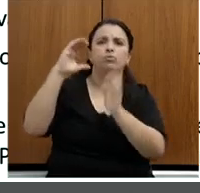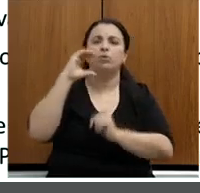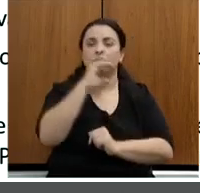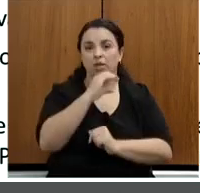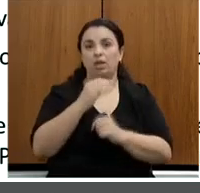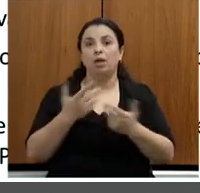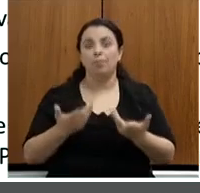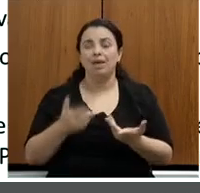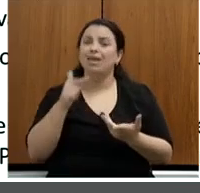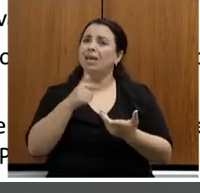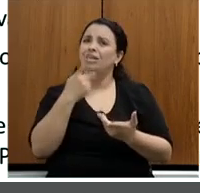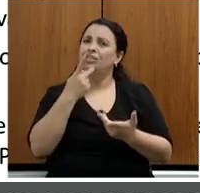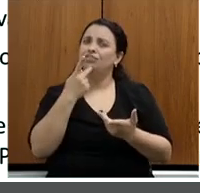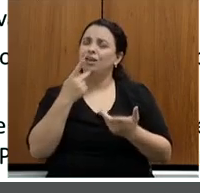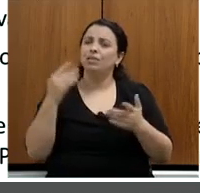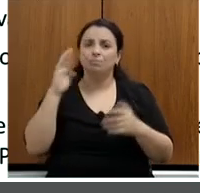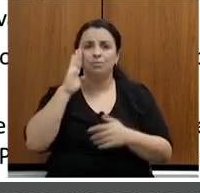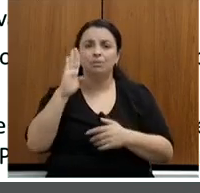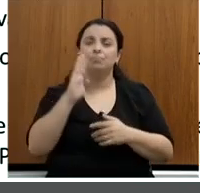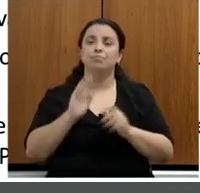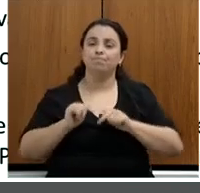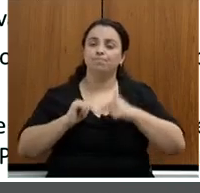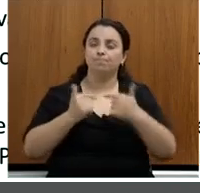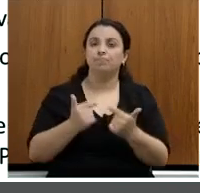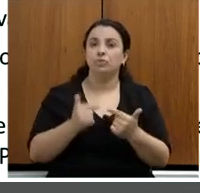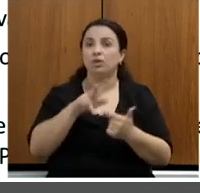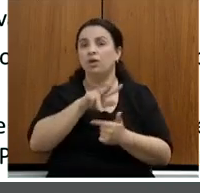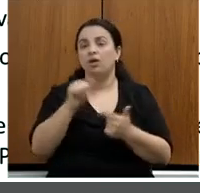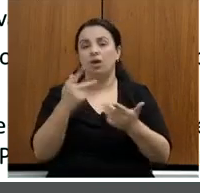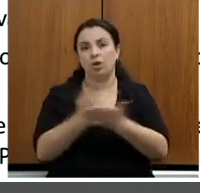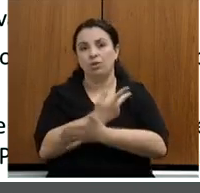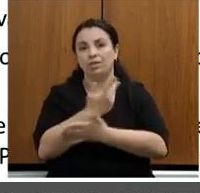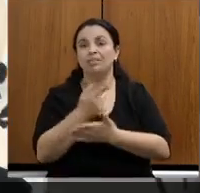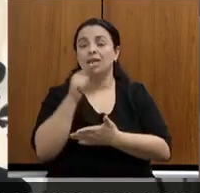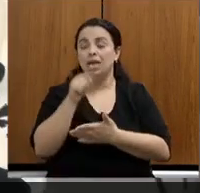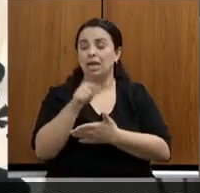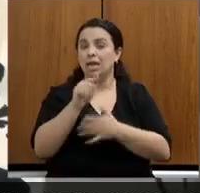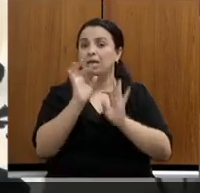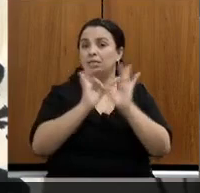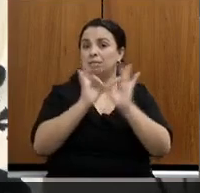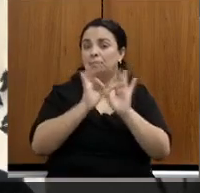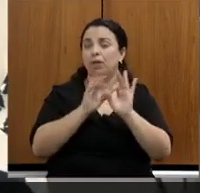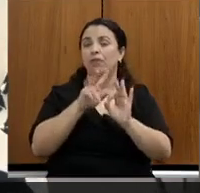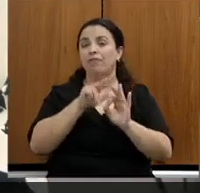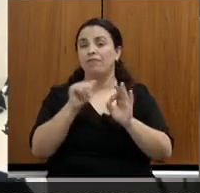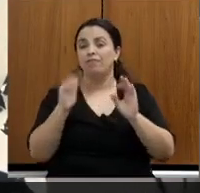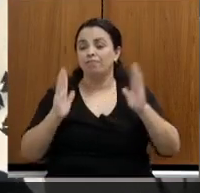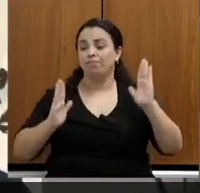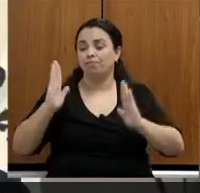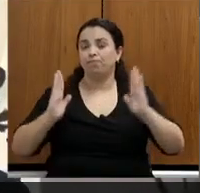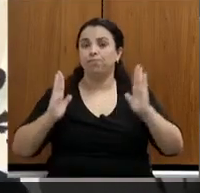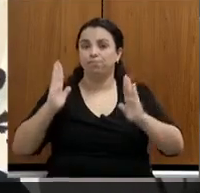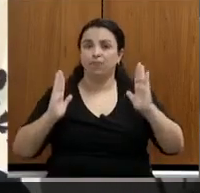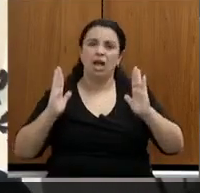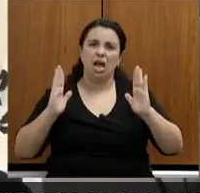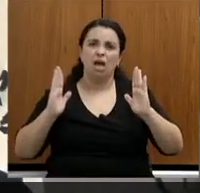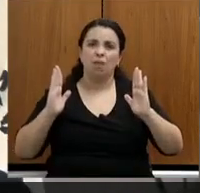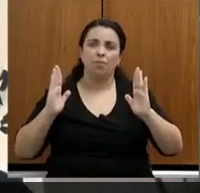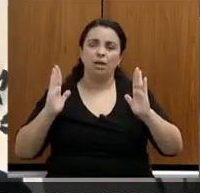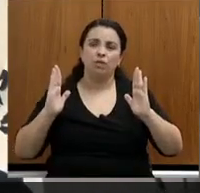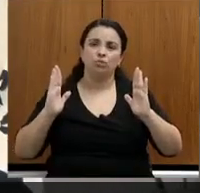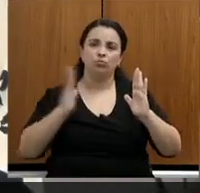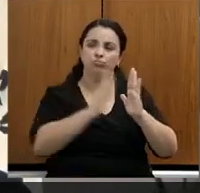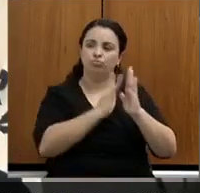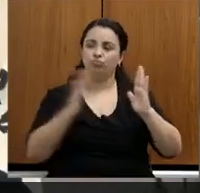principais ações que serão realizadas e ele será concluído num prazo, os dois serão concluídos num prazo de 12